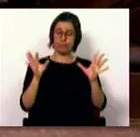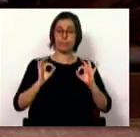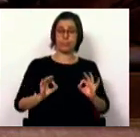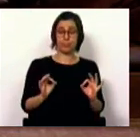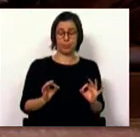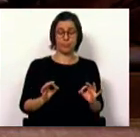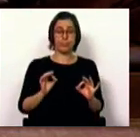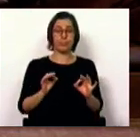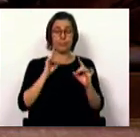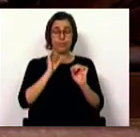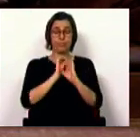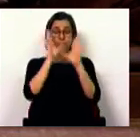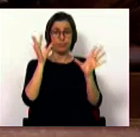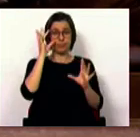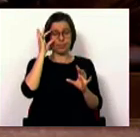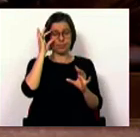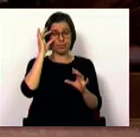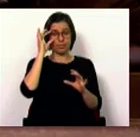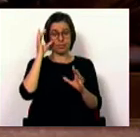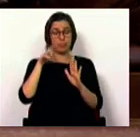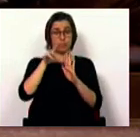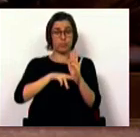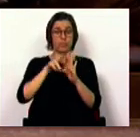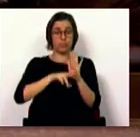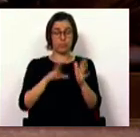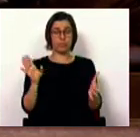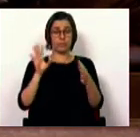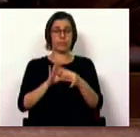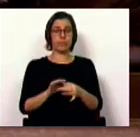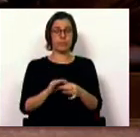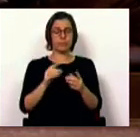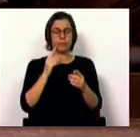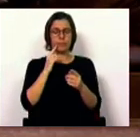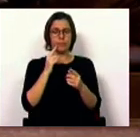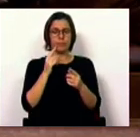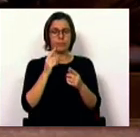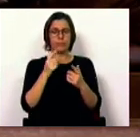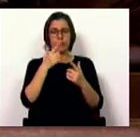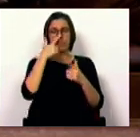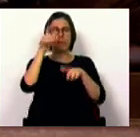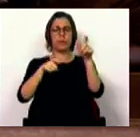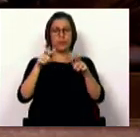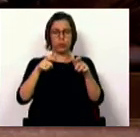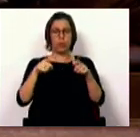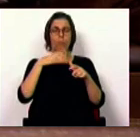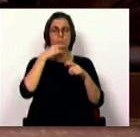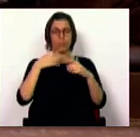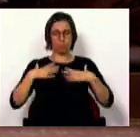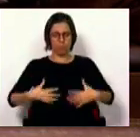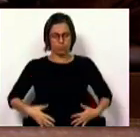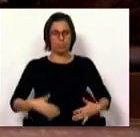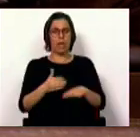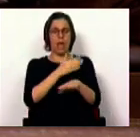São clarificadas as regras sobre revista de cidadãos em eventos